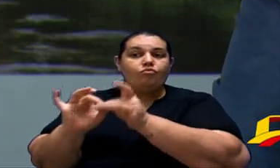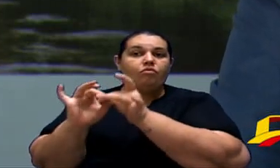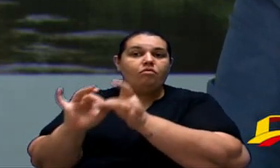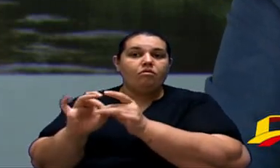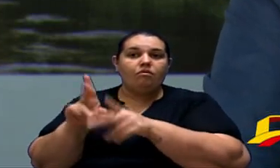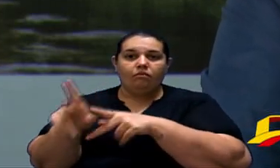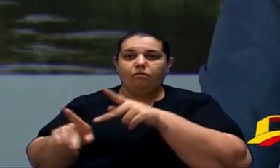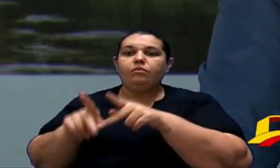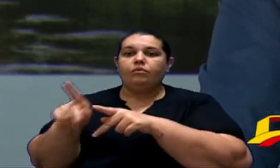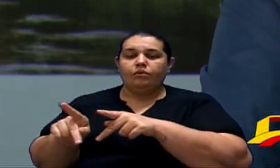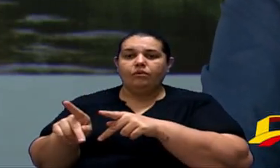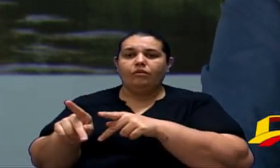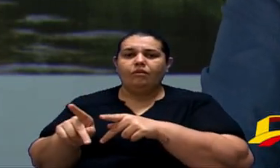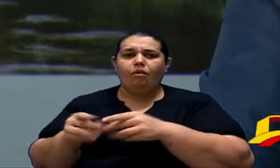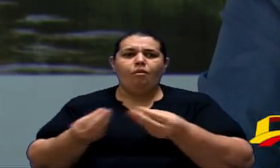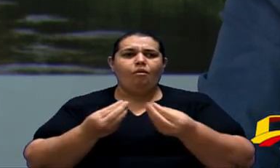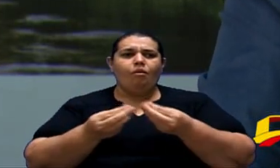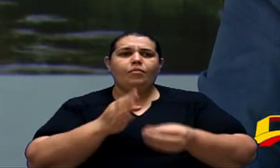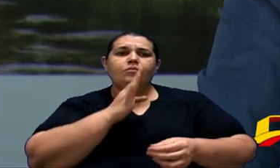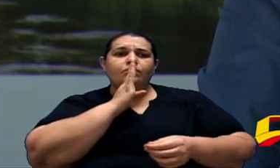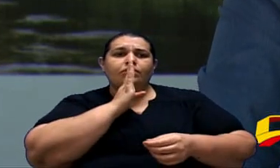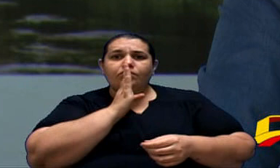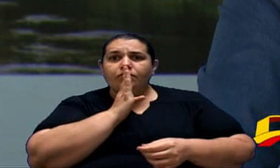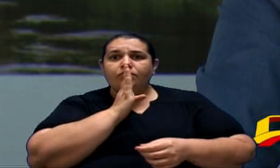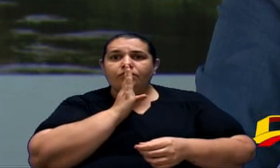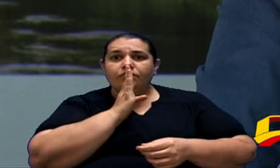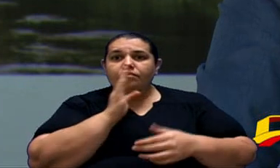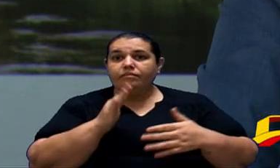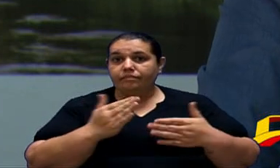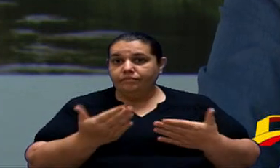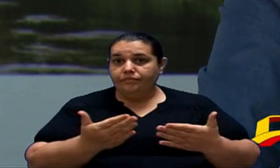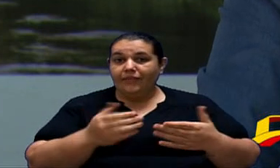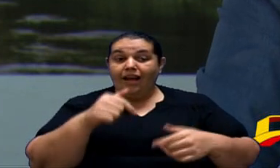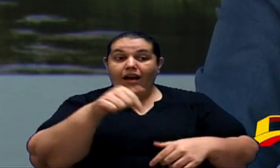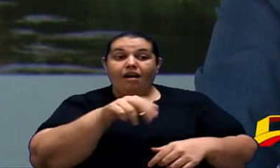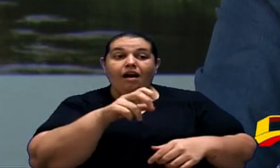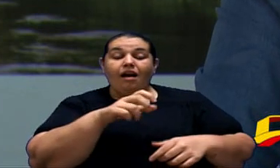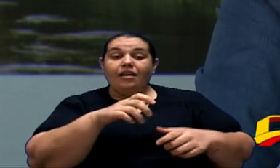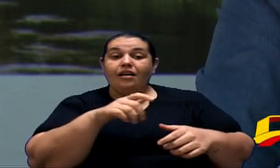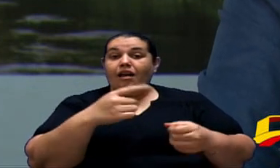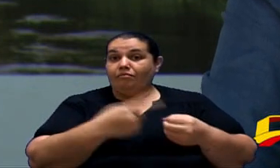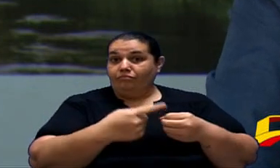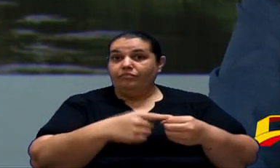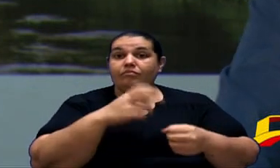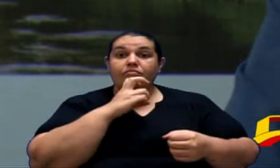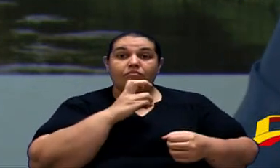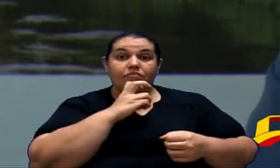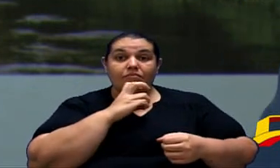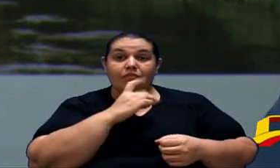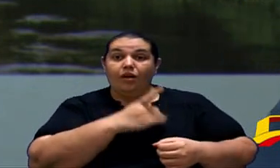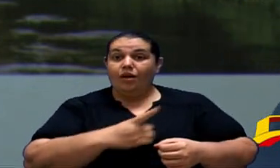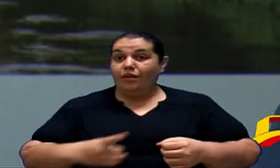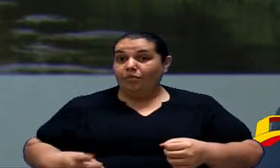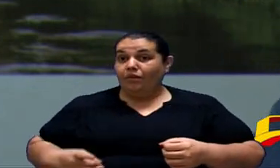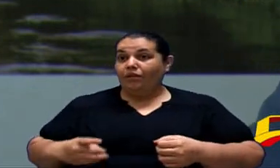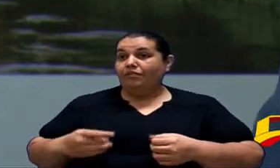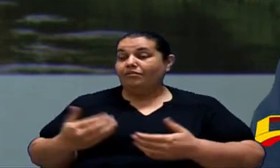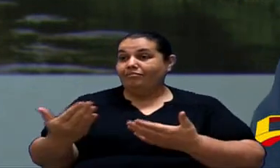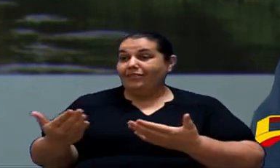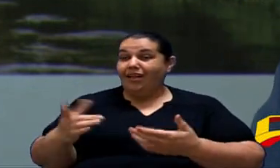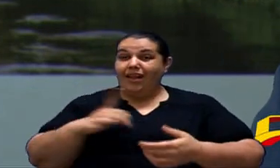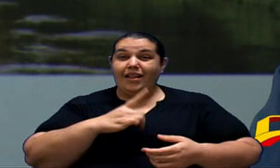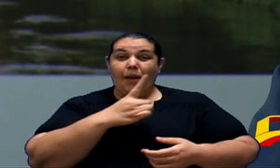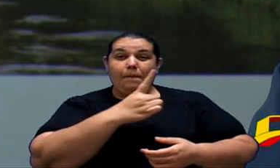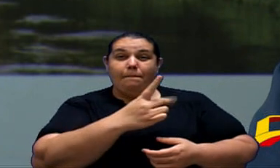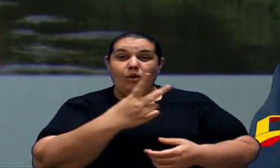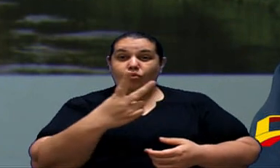Como posso Me encalar Diante disso Que só na cidade De Sorocaba Deputado Sazinha Tem em torno De 1